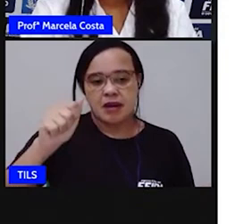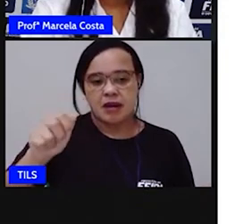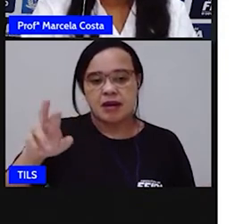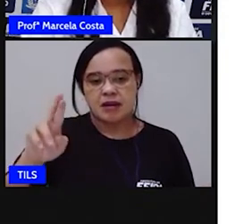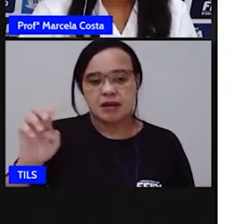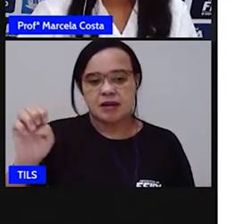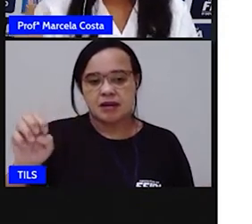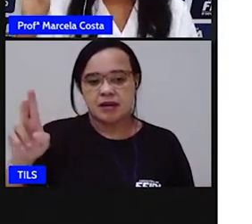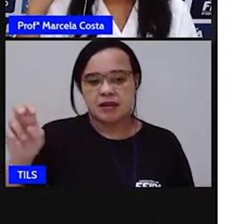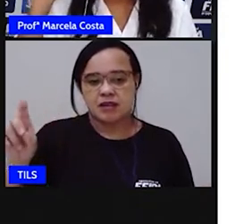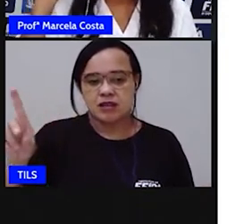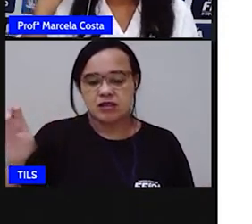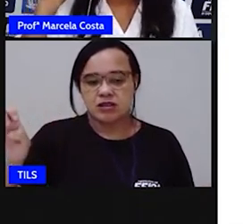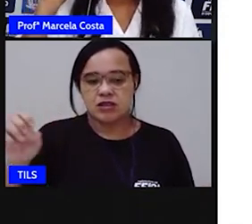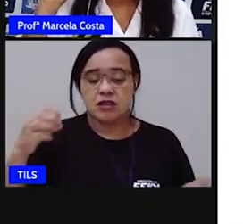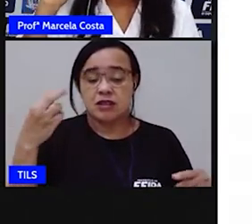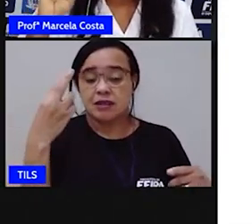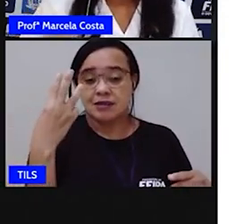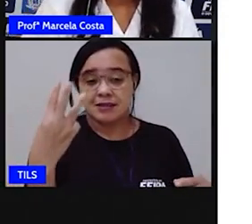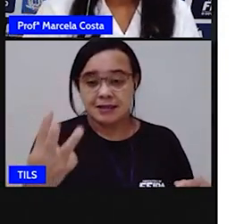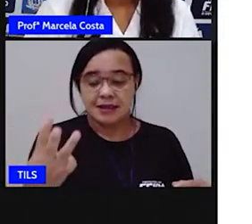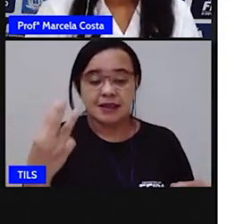duas, três vogais.